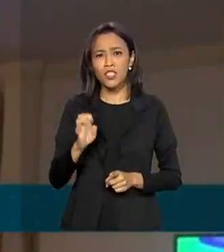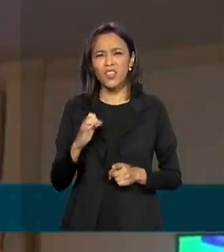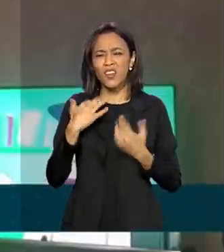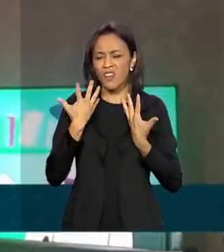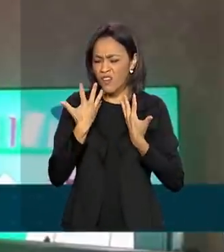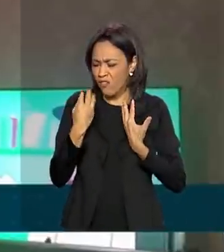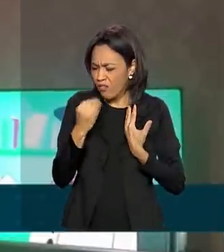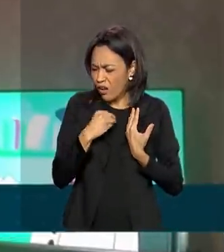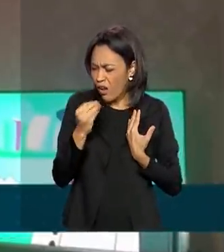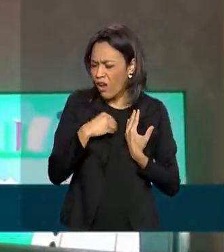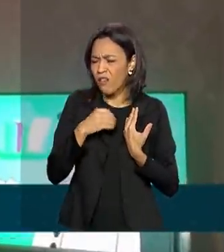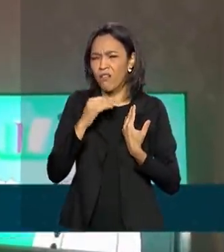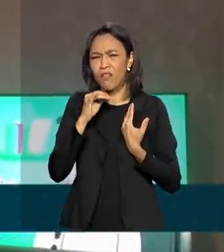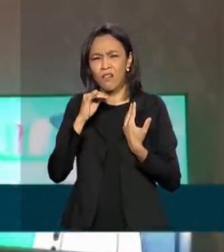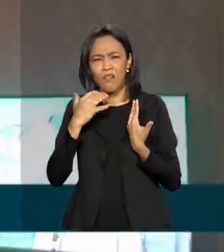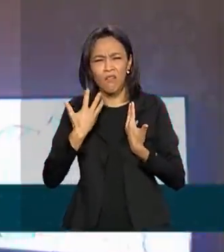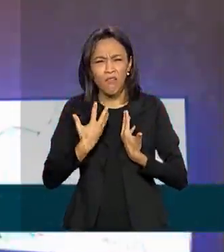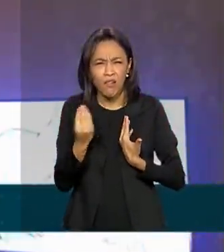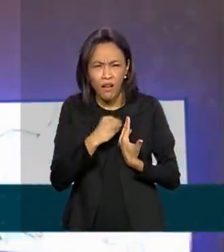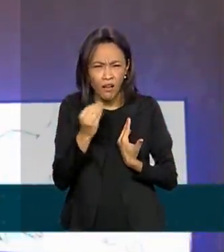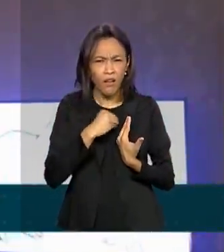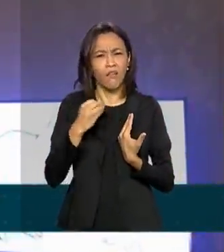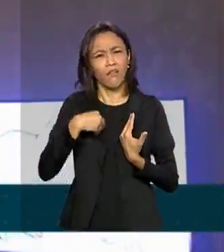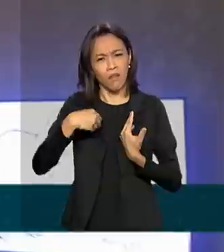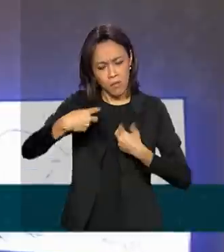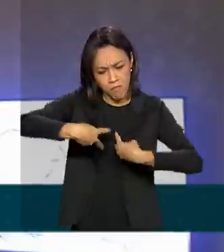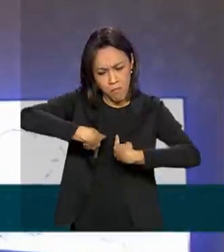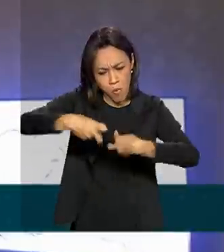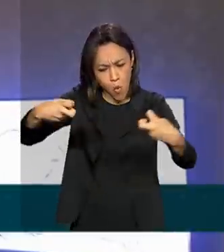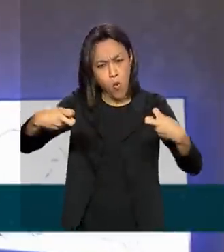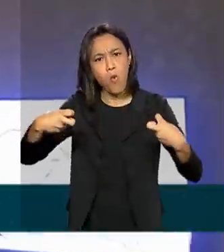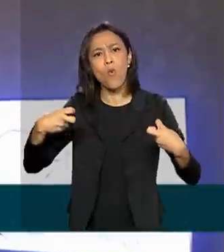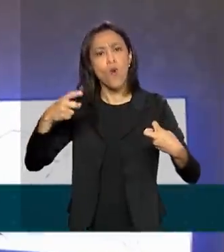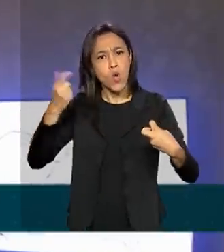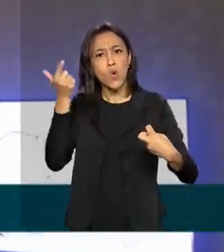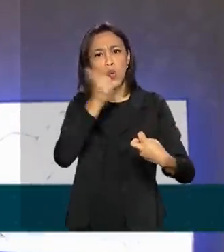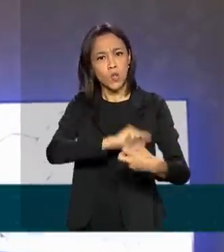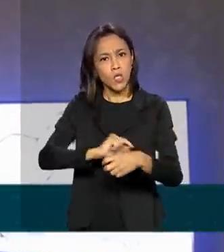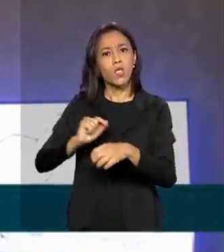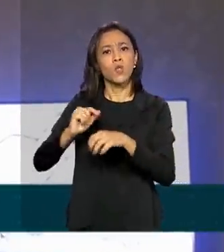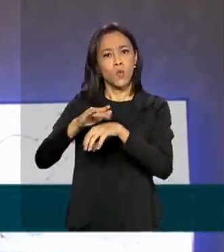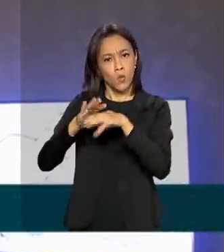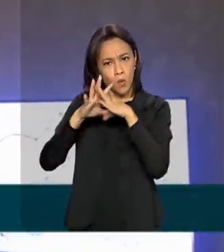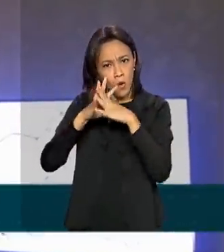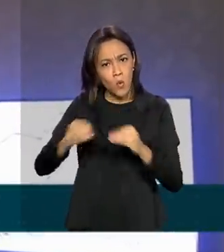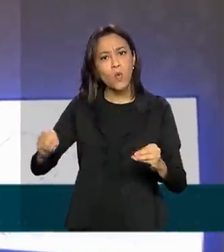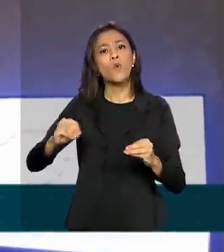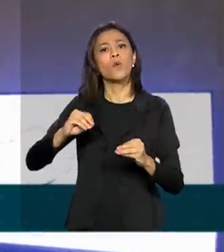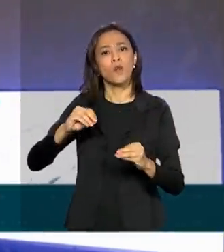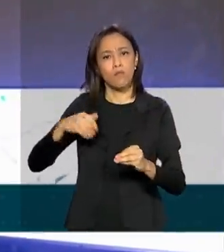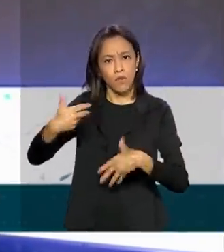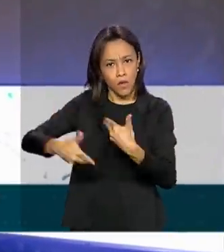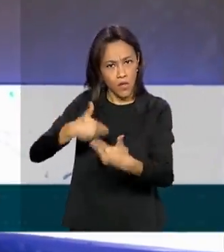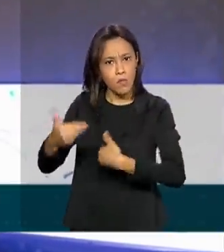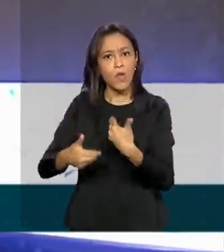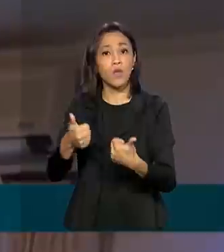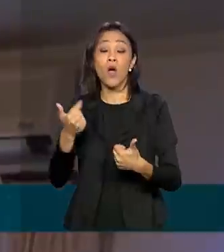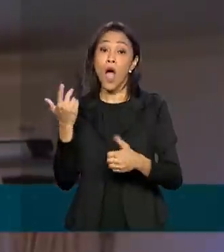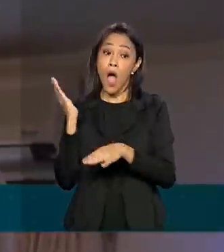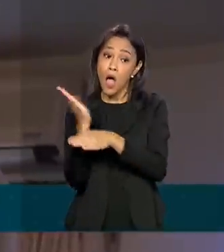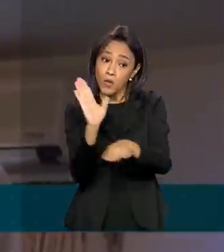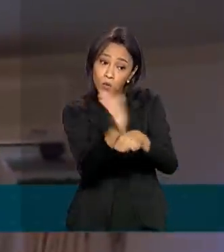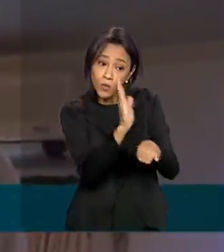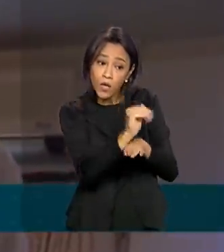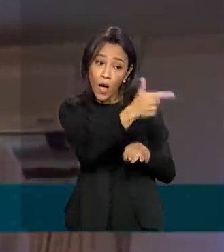desânimo. Com o diagnóstico no início da doença, conseguiu a cura após o tratamento. Para ajudar outros na mesma situação,